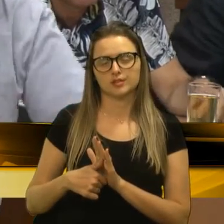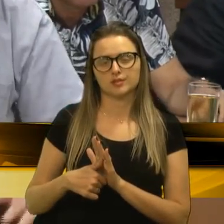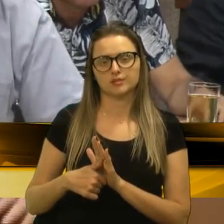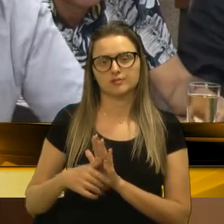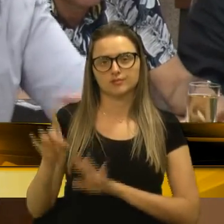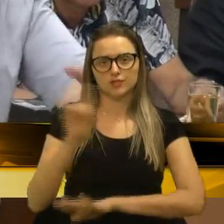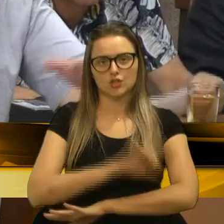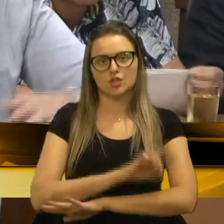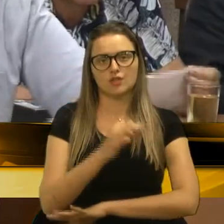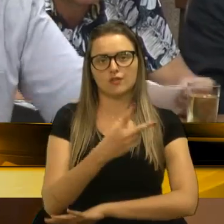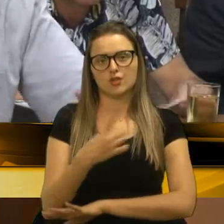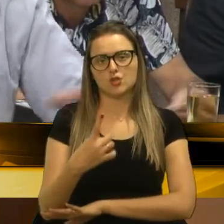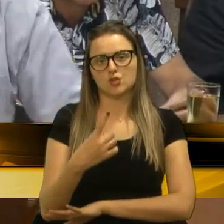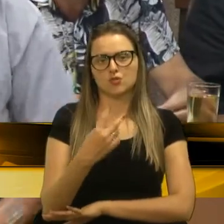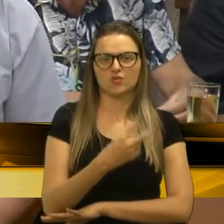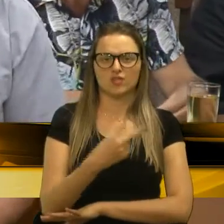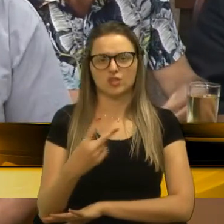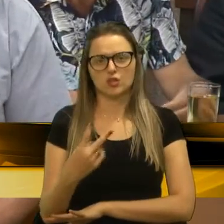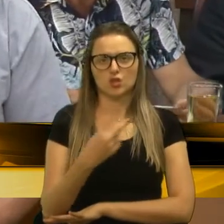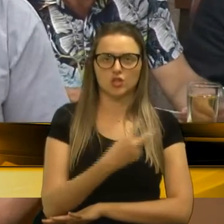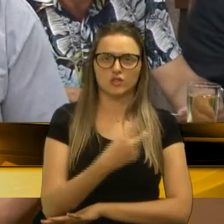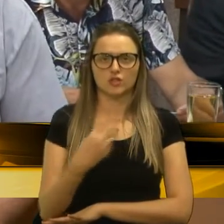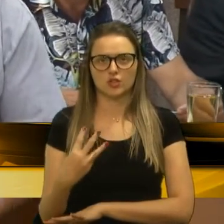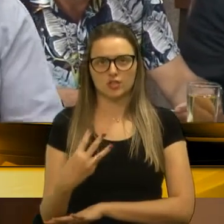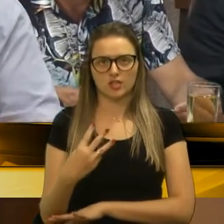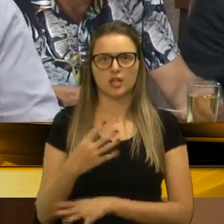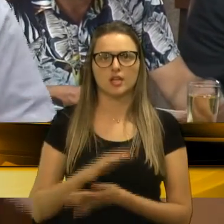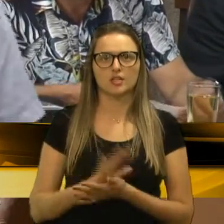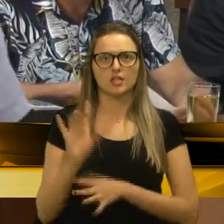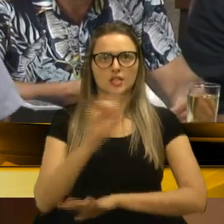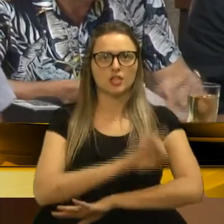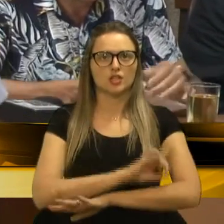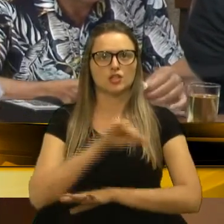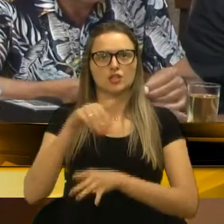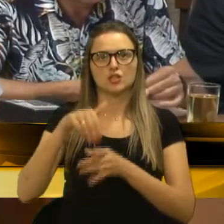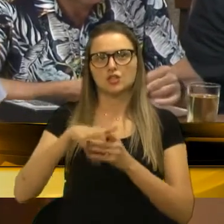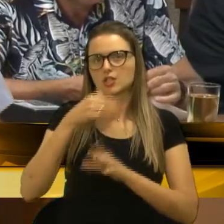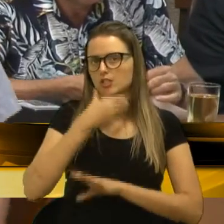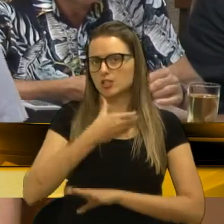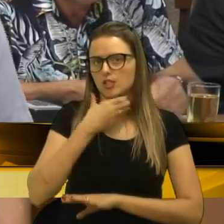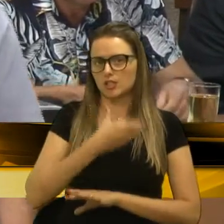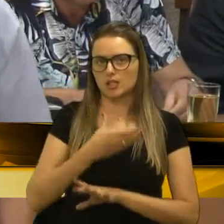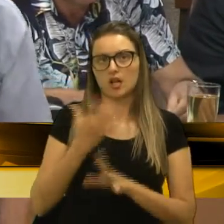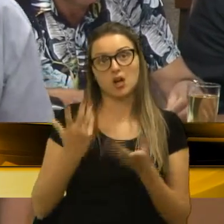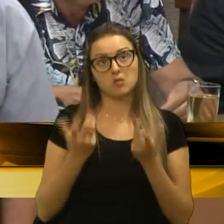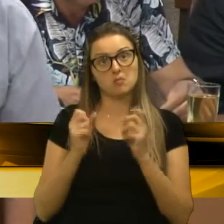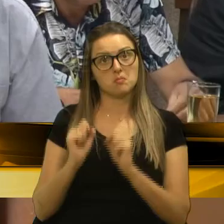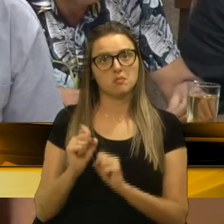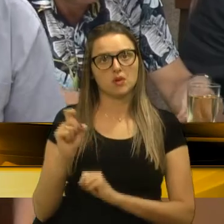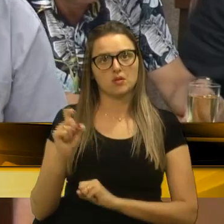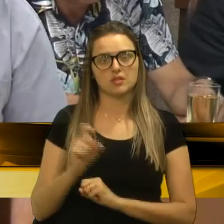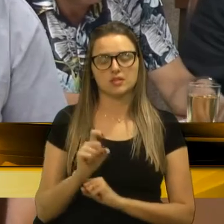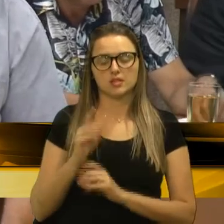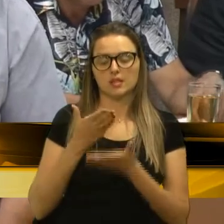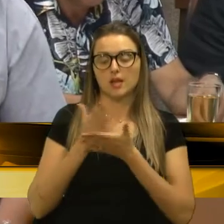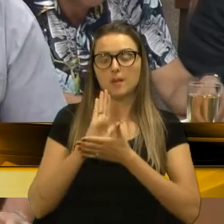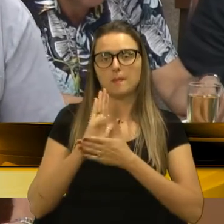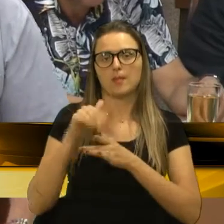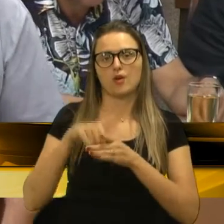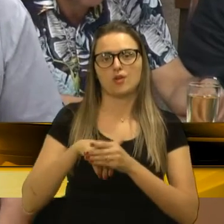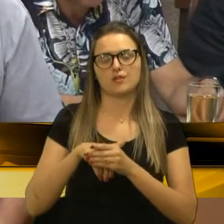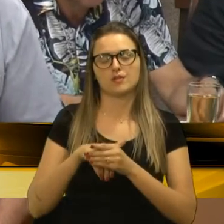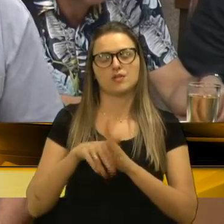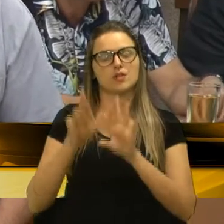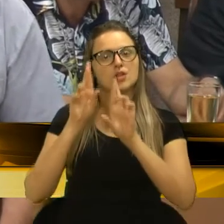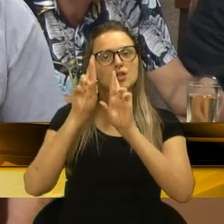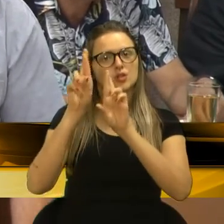21, 22, 23, ou até mesmo no dia de Natal ainda não fizeram votação, pode ser que saia esse pacote. Então, espero que